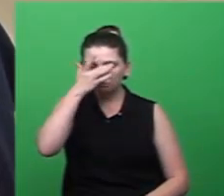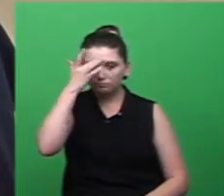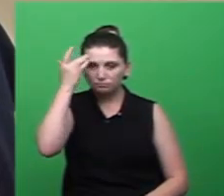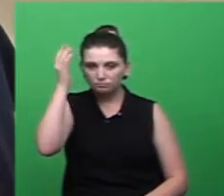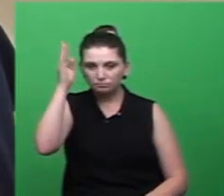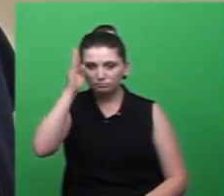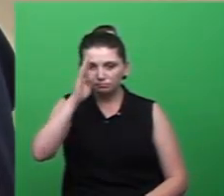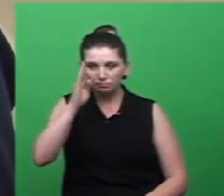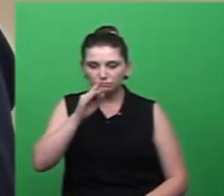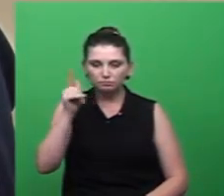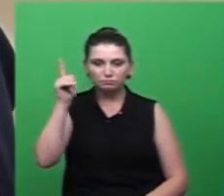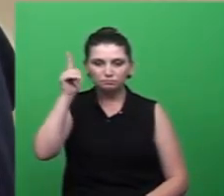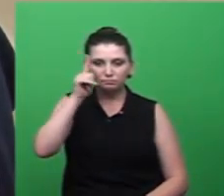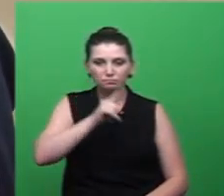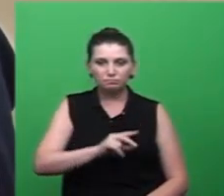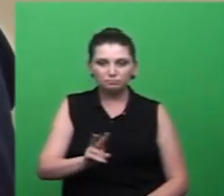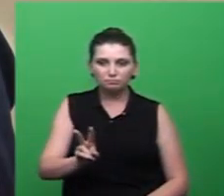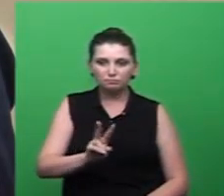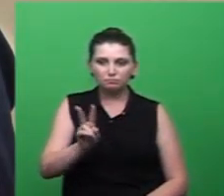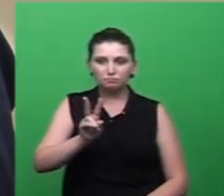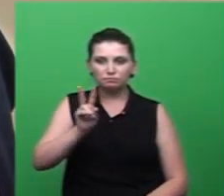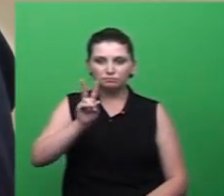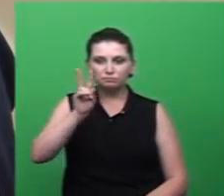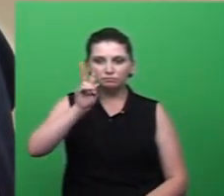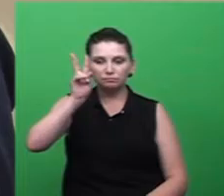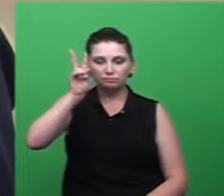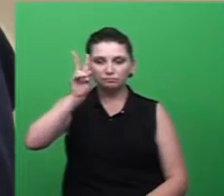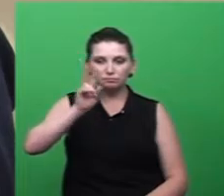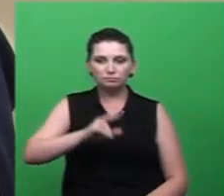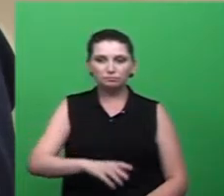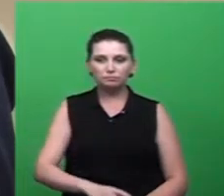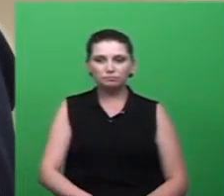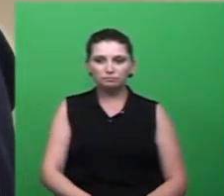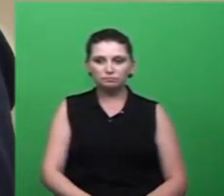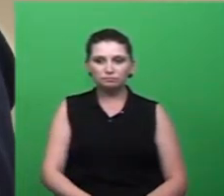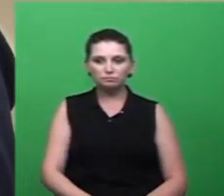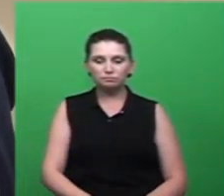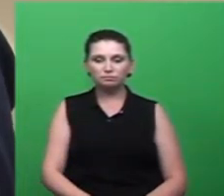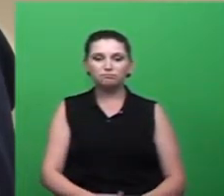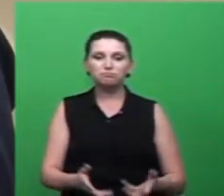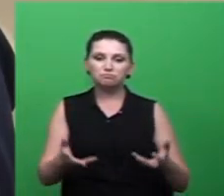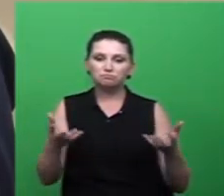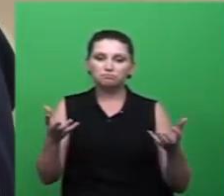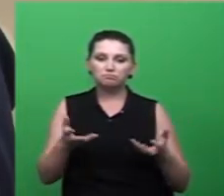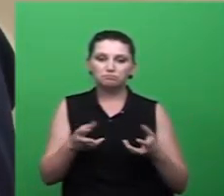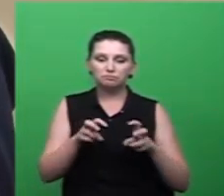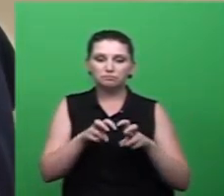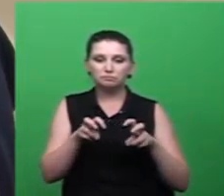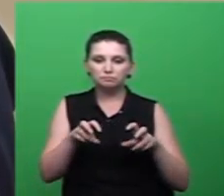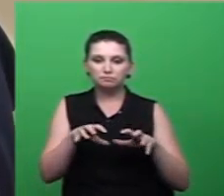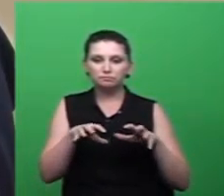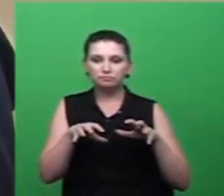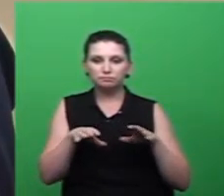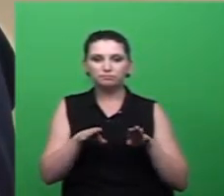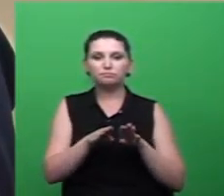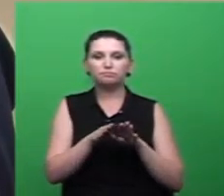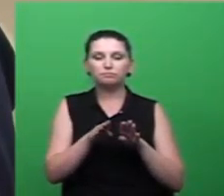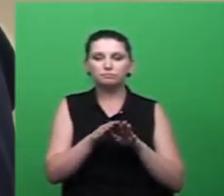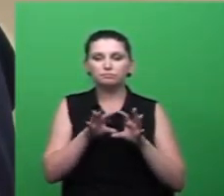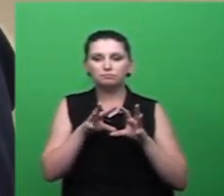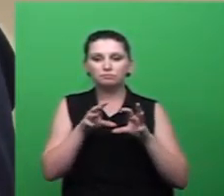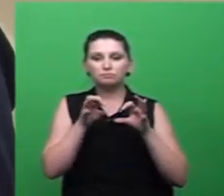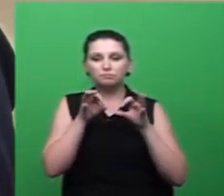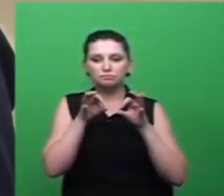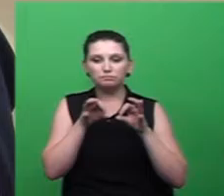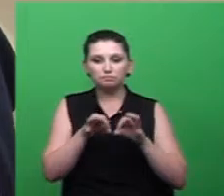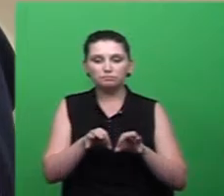competição, sagrando ser campeão geral. Ante o exposto, ouvido ao plenário e atendido às formalidades